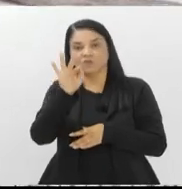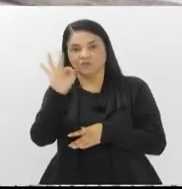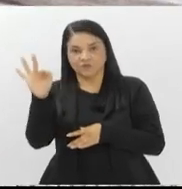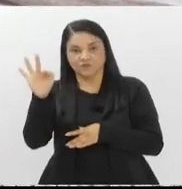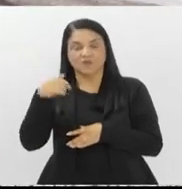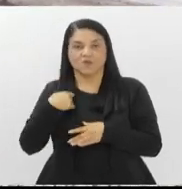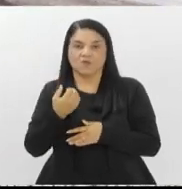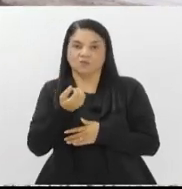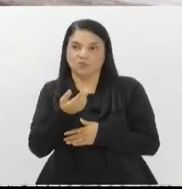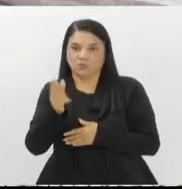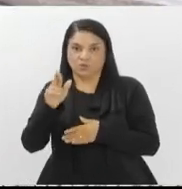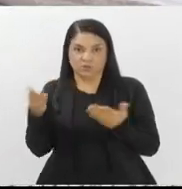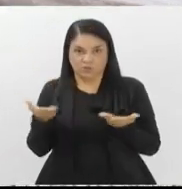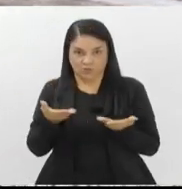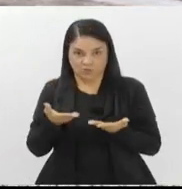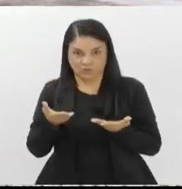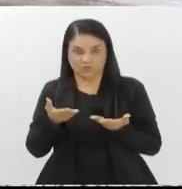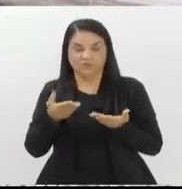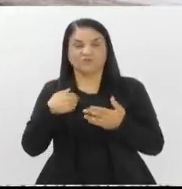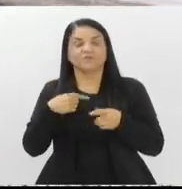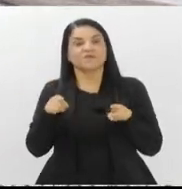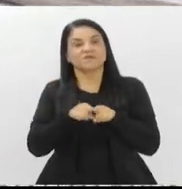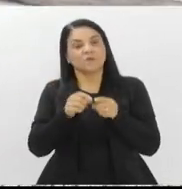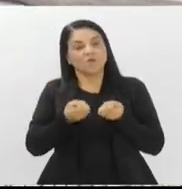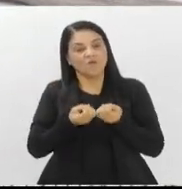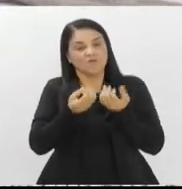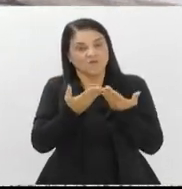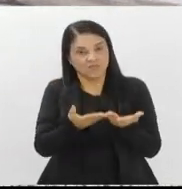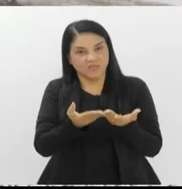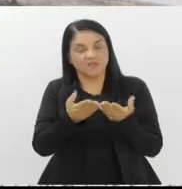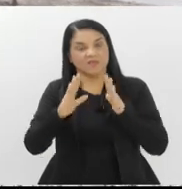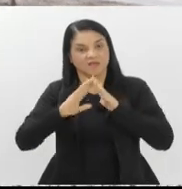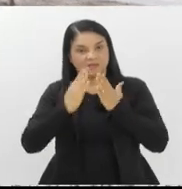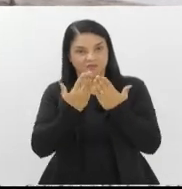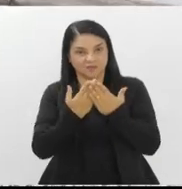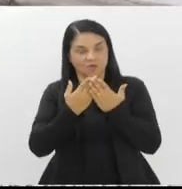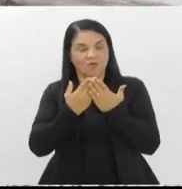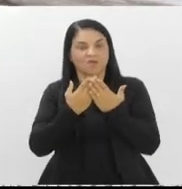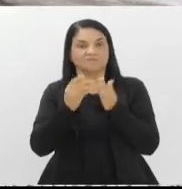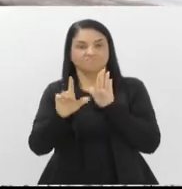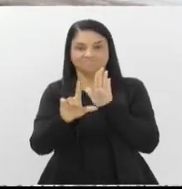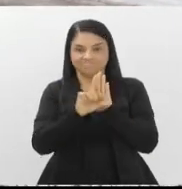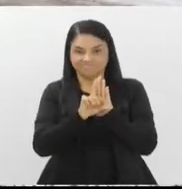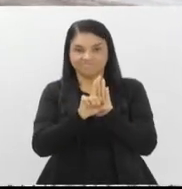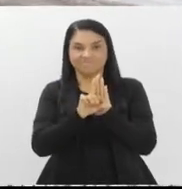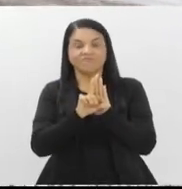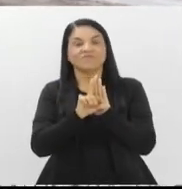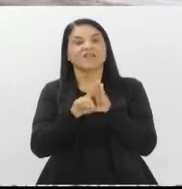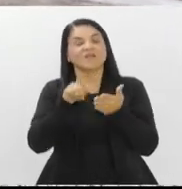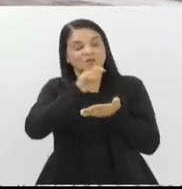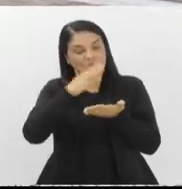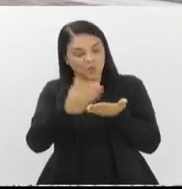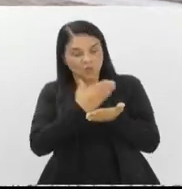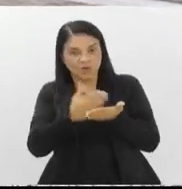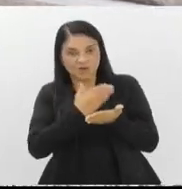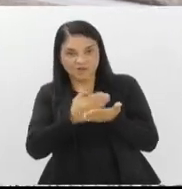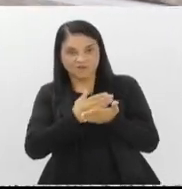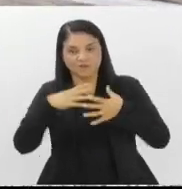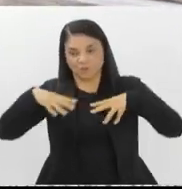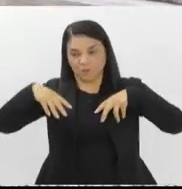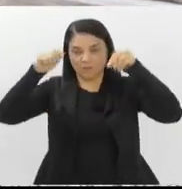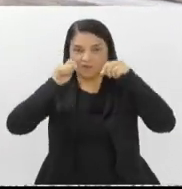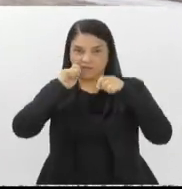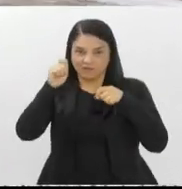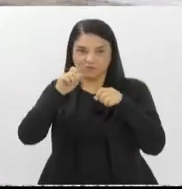doutorando, e ofertei à Escola do Legislativo, que prontamente aceitou a escrita de um livro sobre o Palácio Tiradentes, que não é só a sede